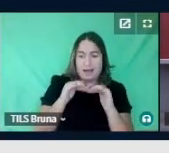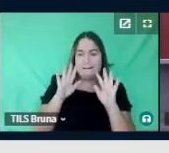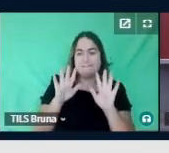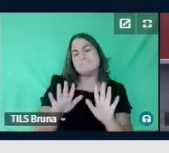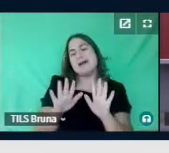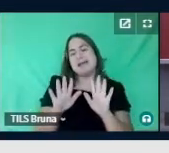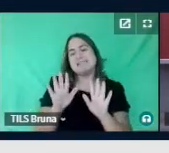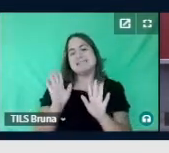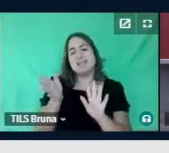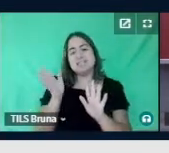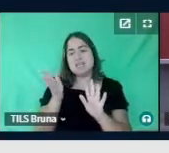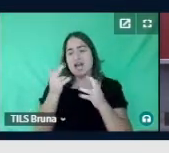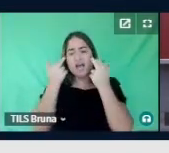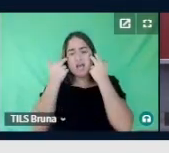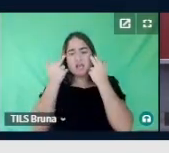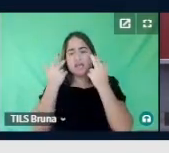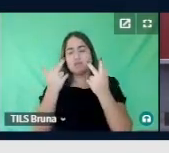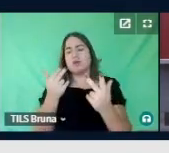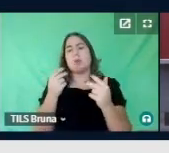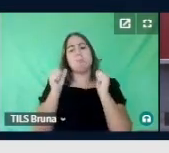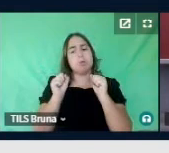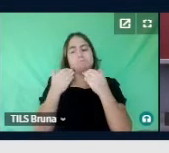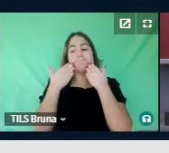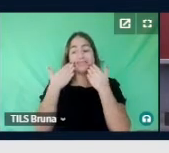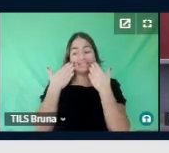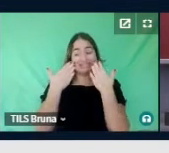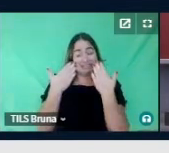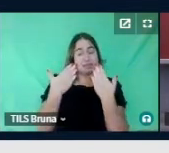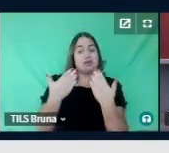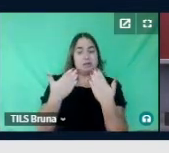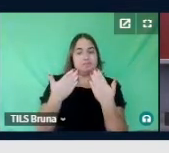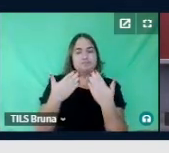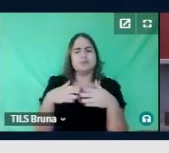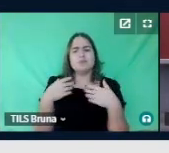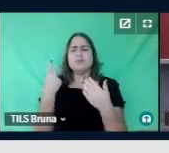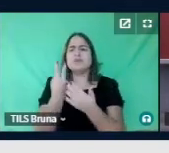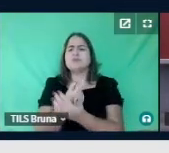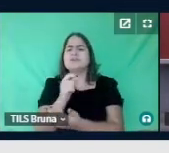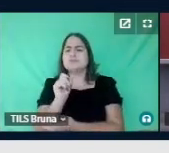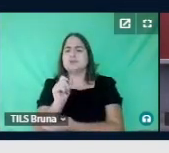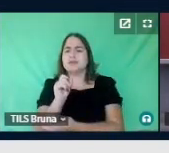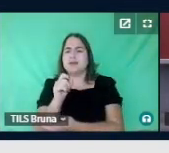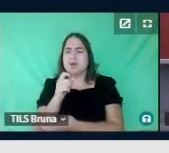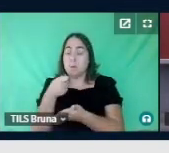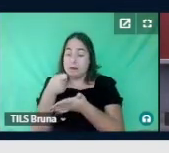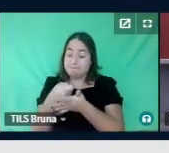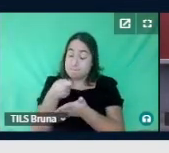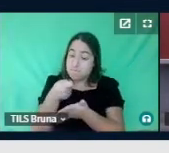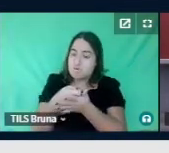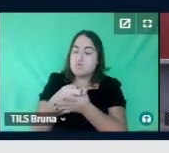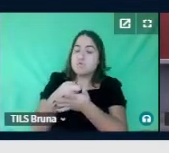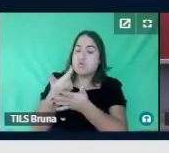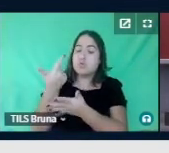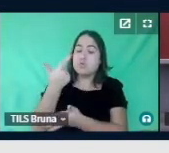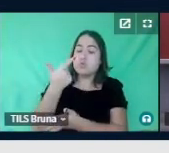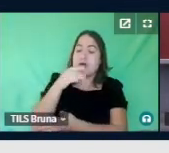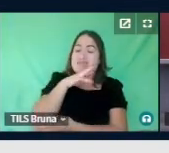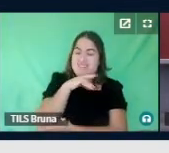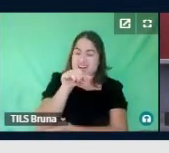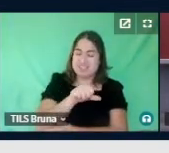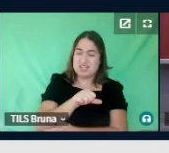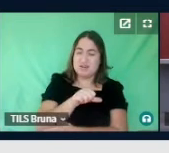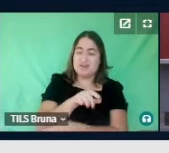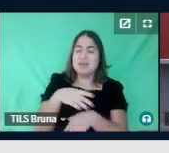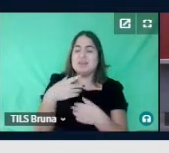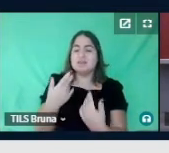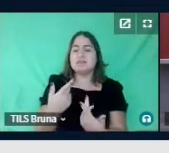neurotípicos podem apresentar. O reforço negativo é um aversivo no ambiente, então, o comportamento gerado